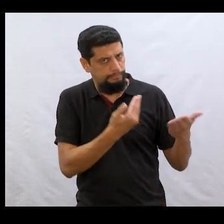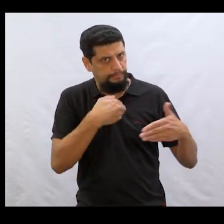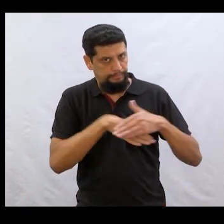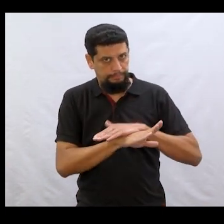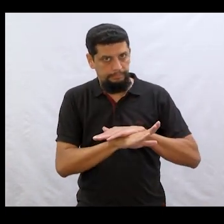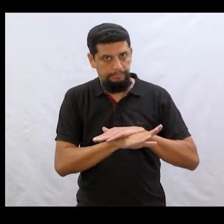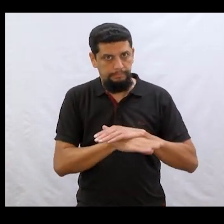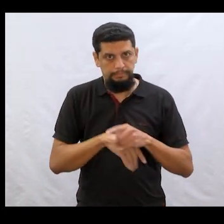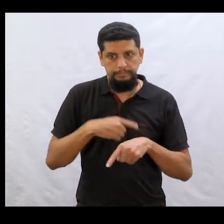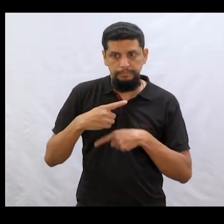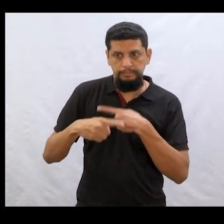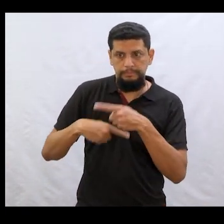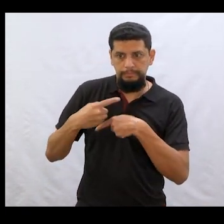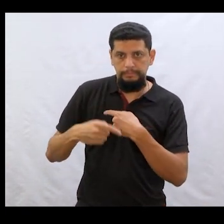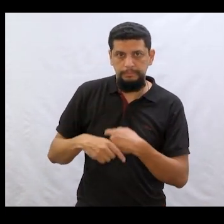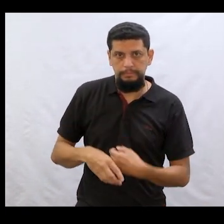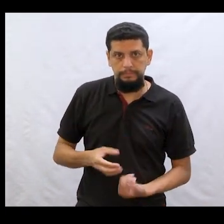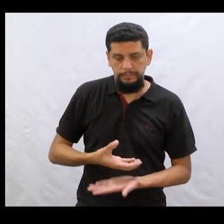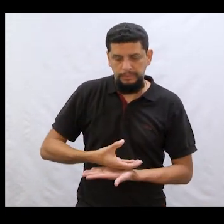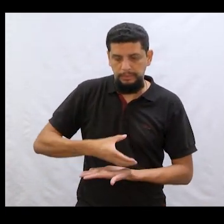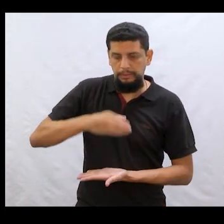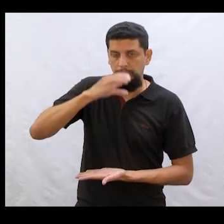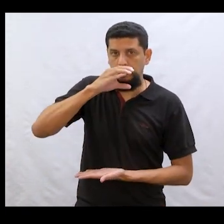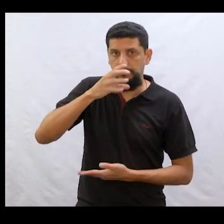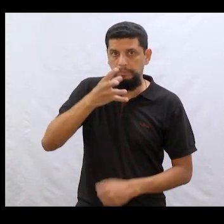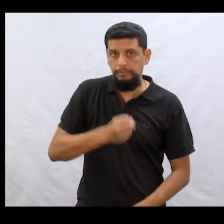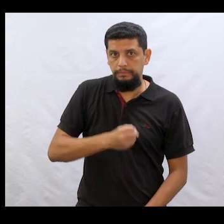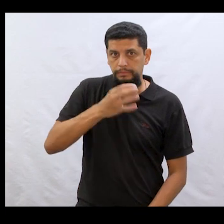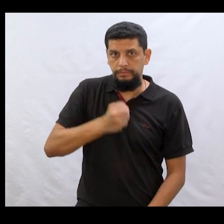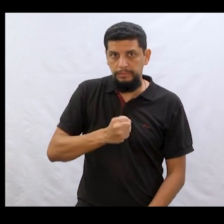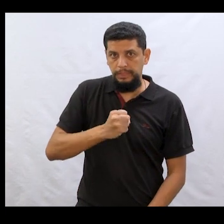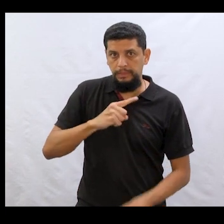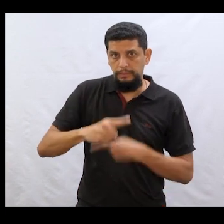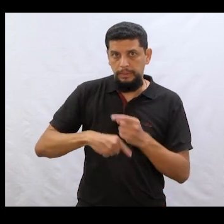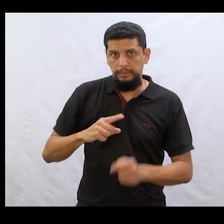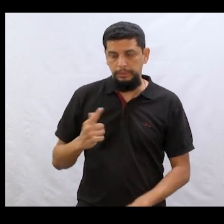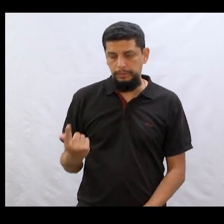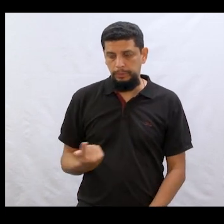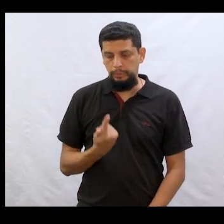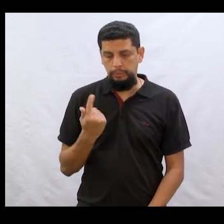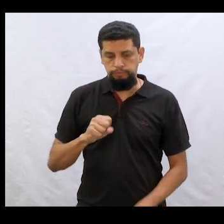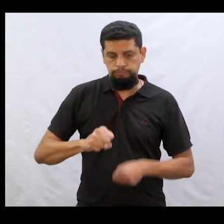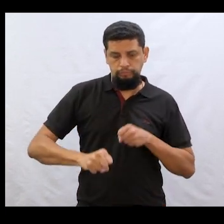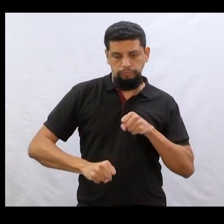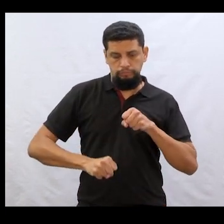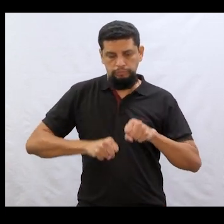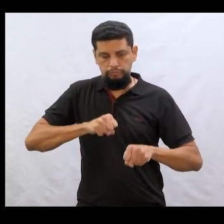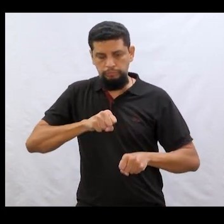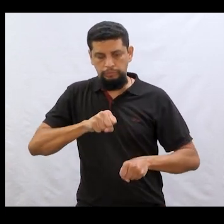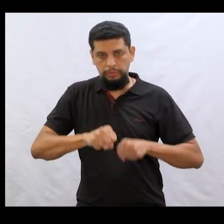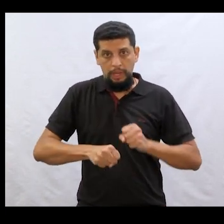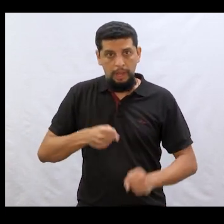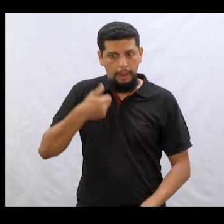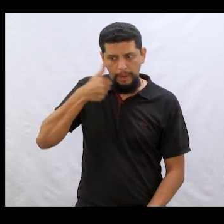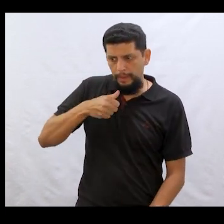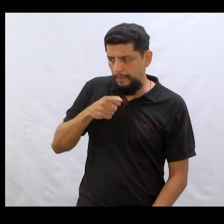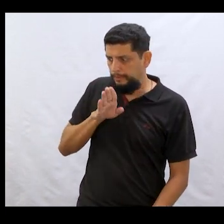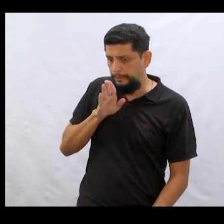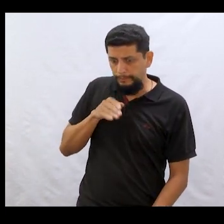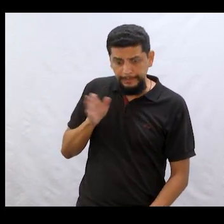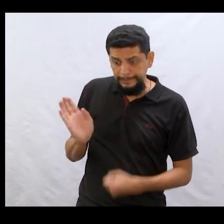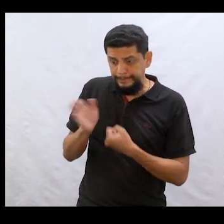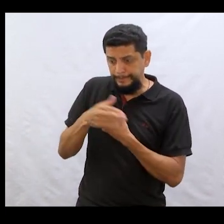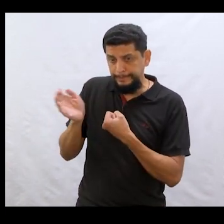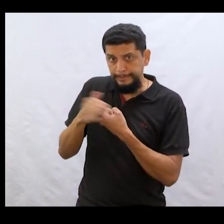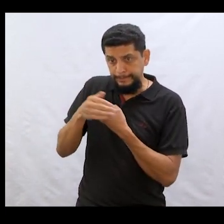E daí, ele bebeu um copo de leite. Mas daí, logo, o gigante começou a entrar. E a mulher pediu para ele se esconder no